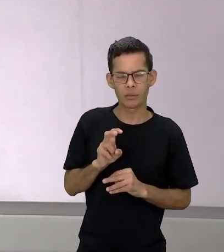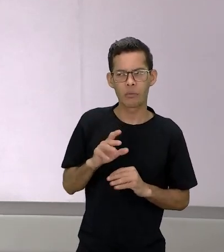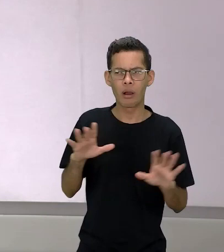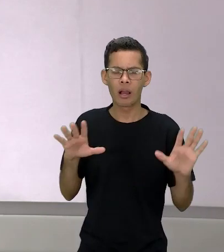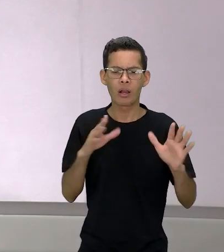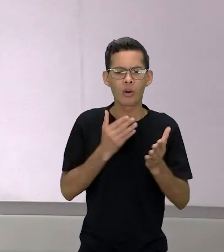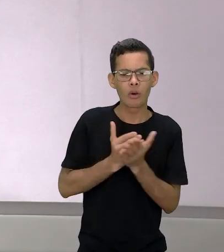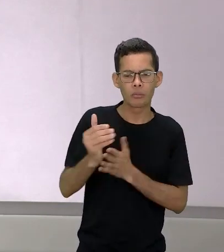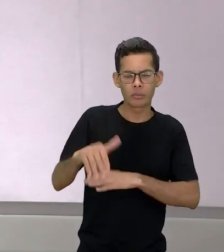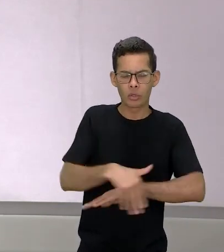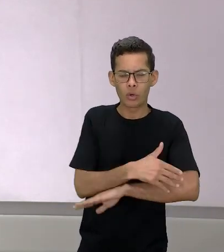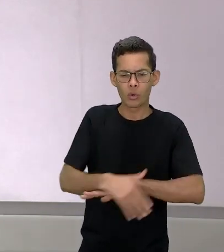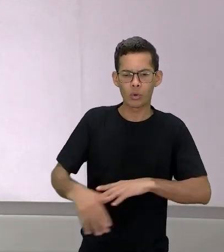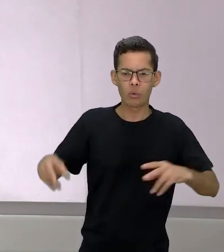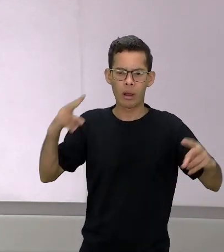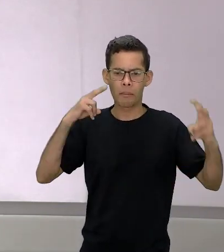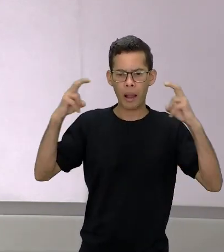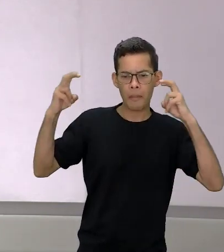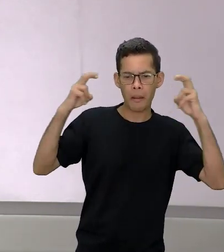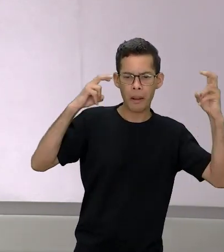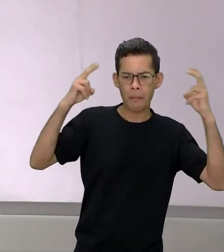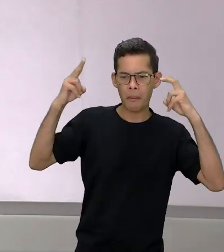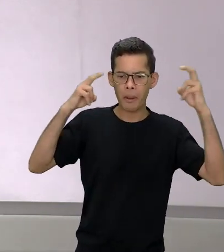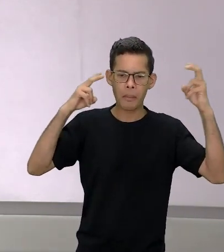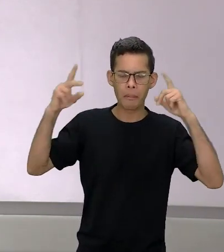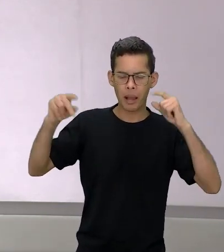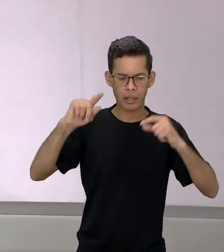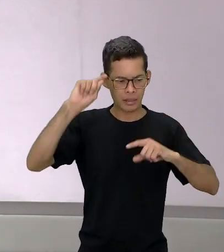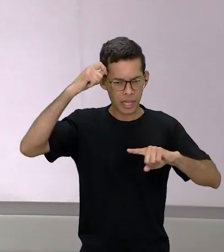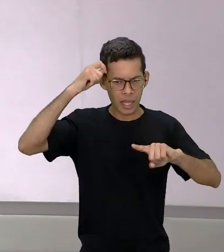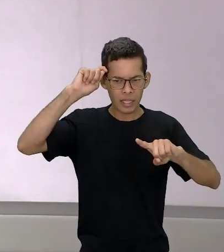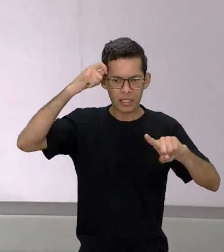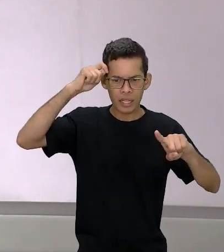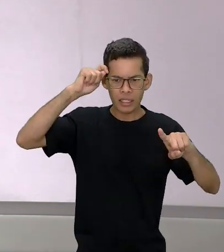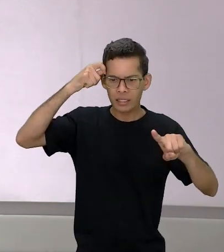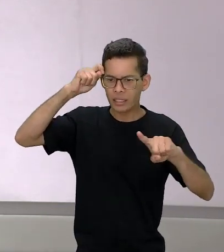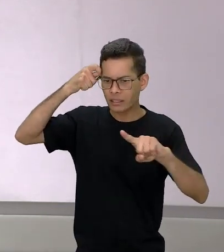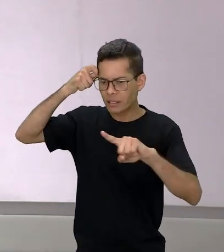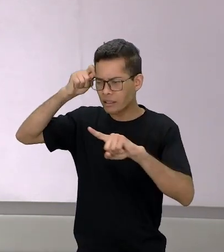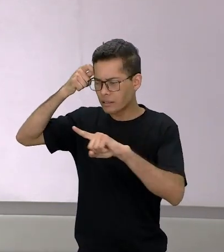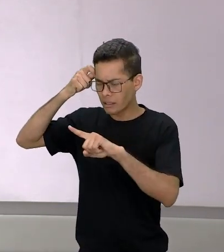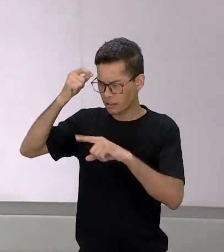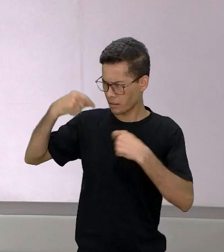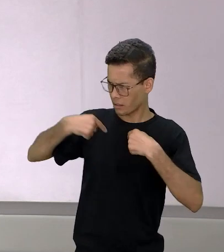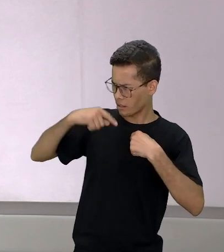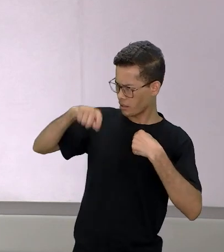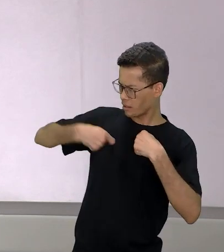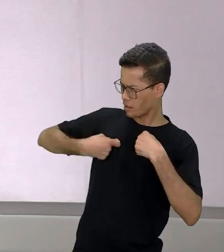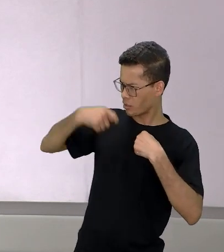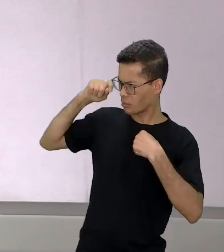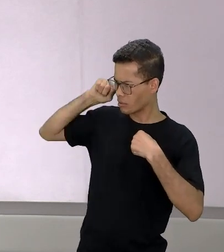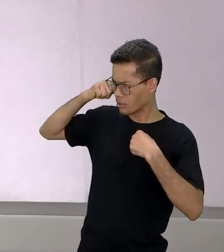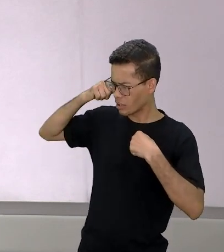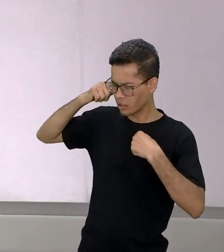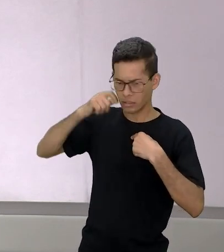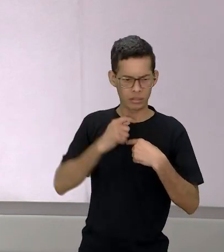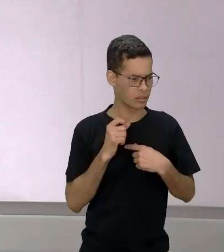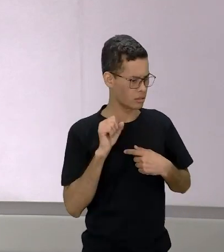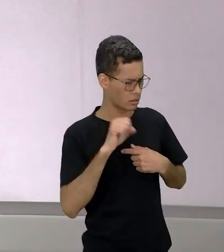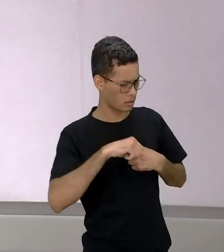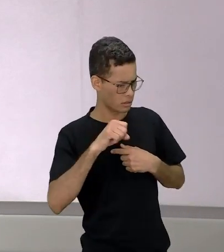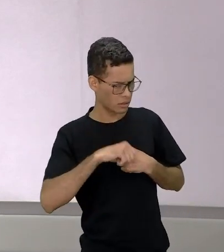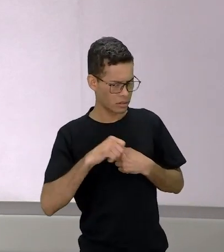vozes na rua me gritaram negra negra negra por acaso sou negra? me disse sim